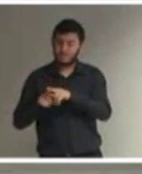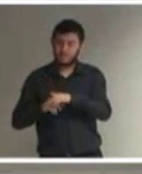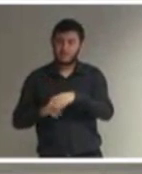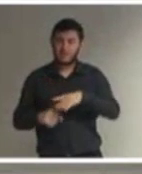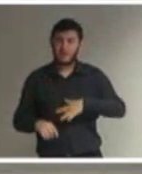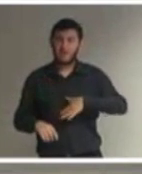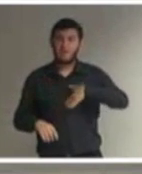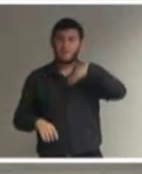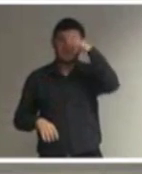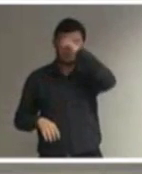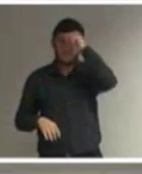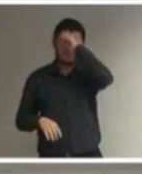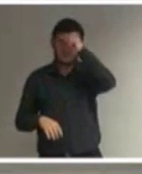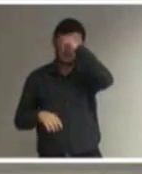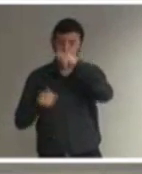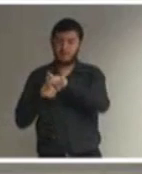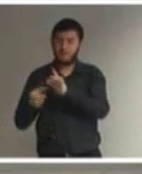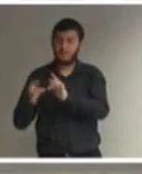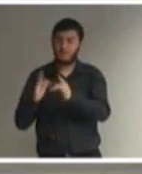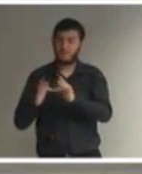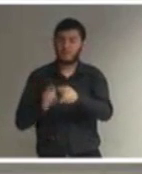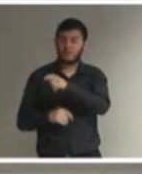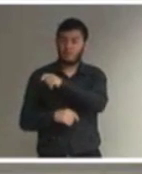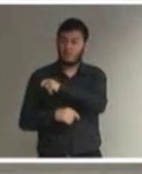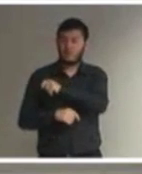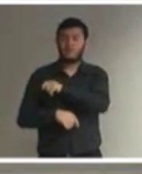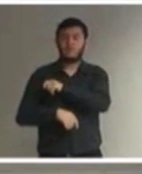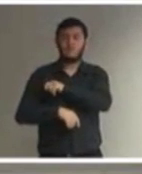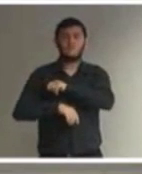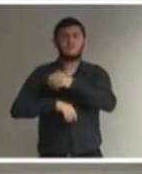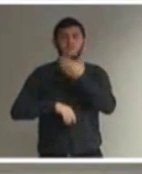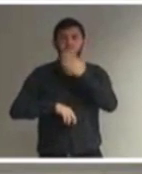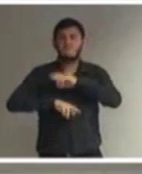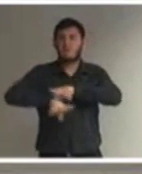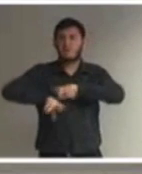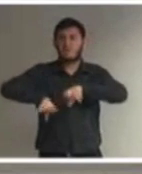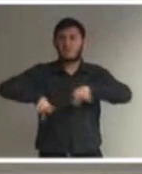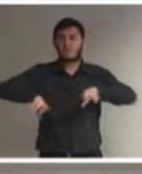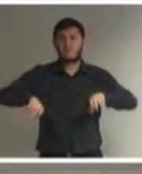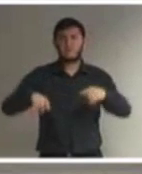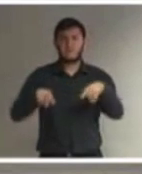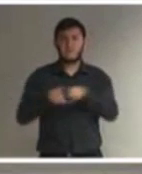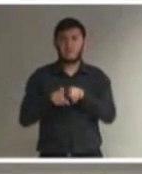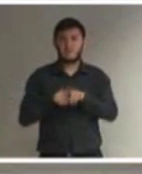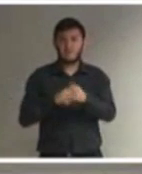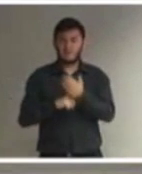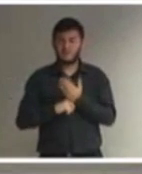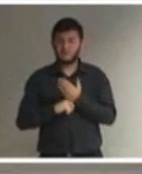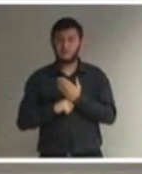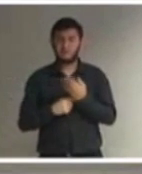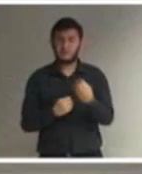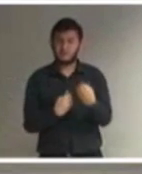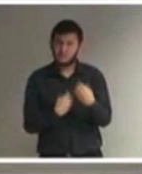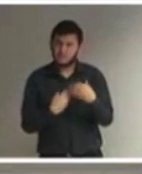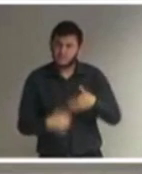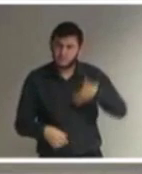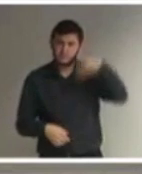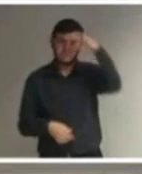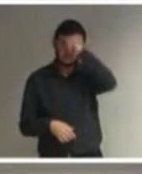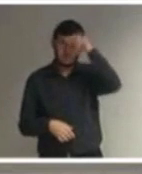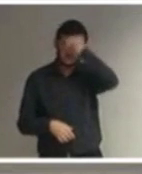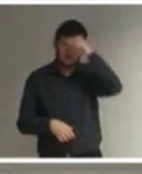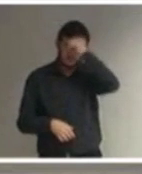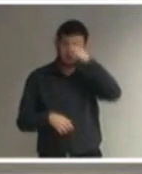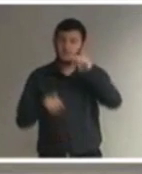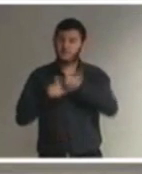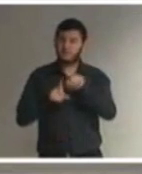conjunto com outros alunos na diversidade faz parte do direito à educação. Então, o ensino segregado algum